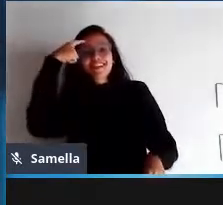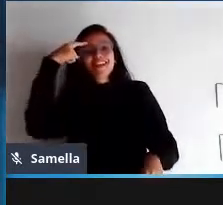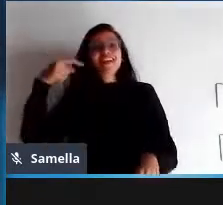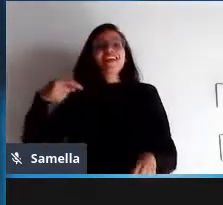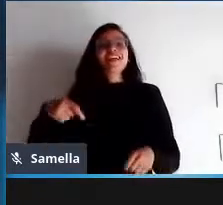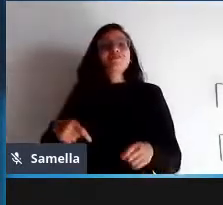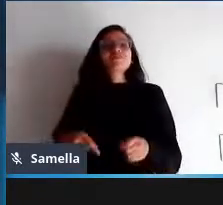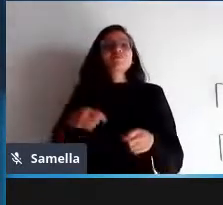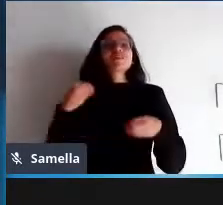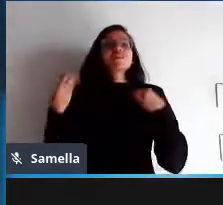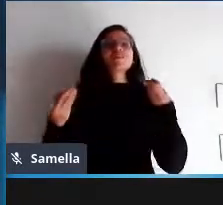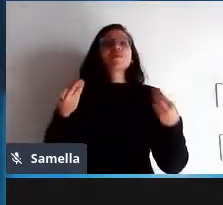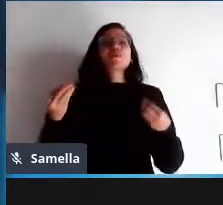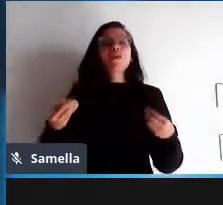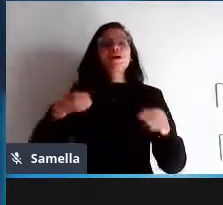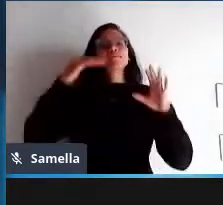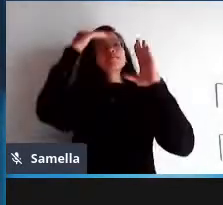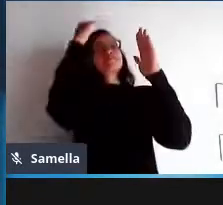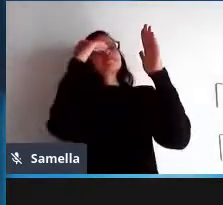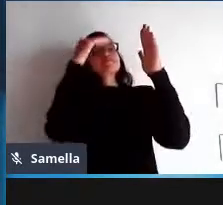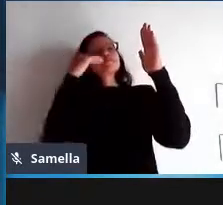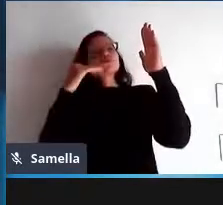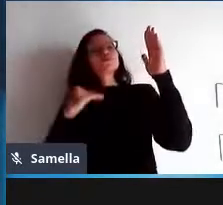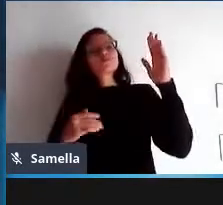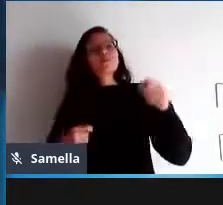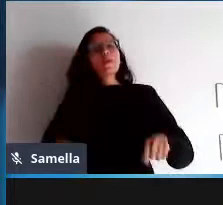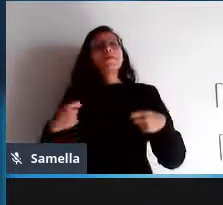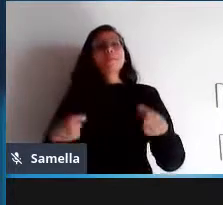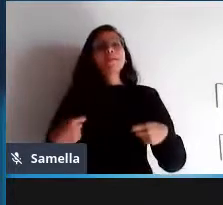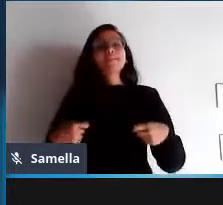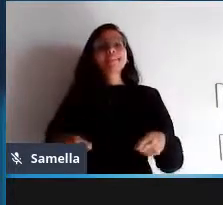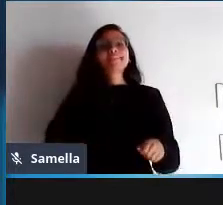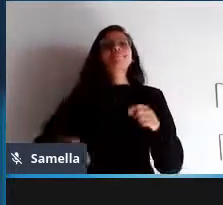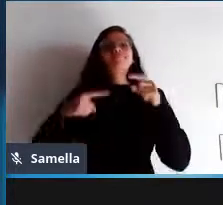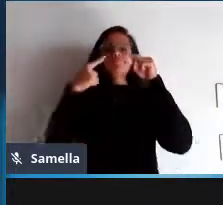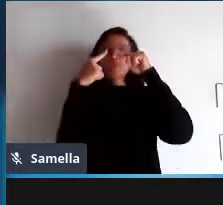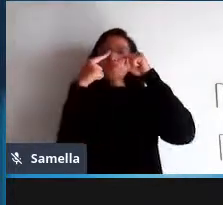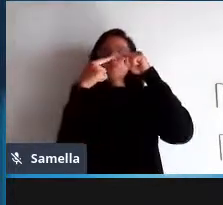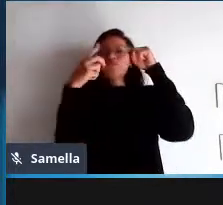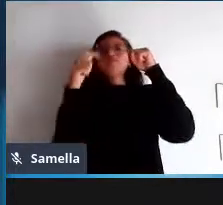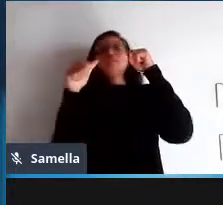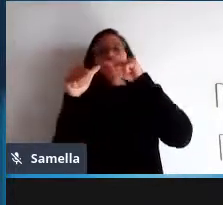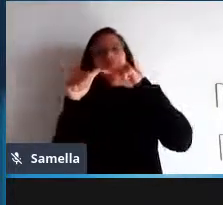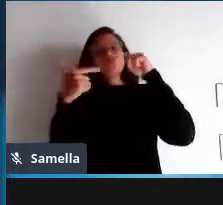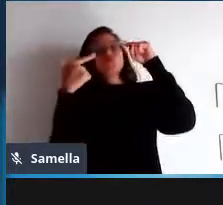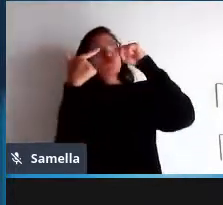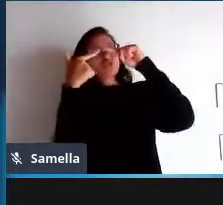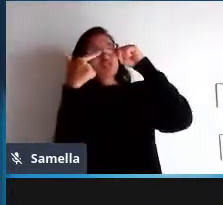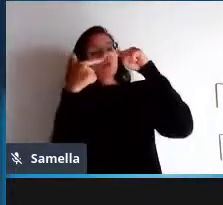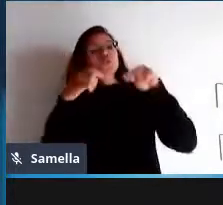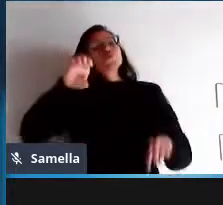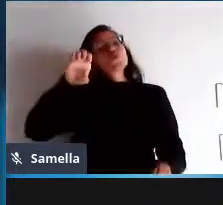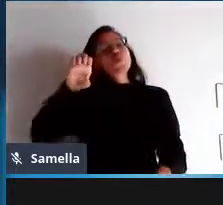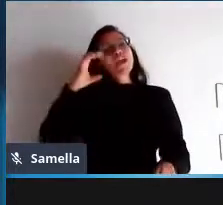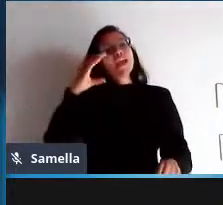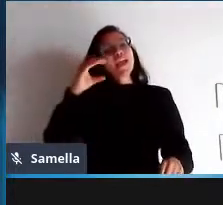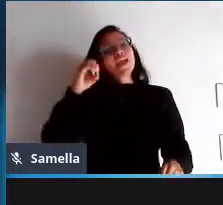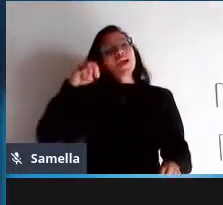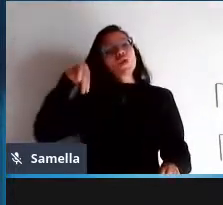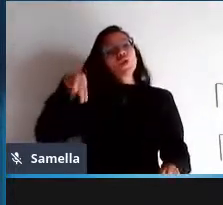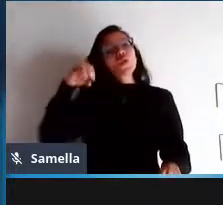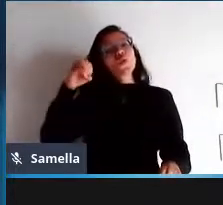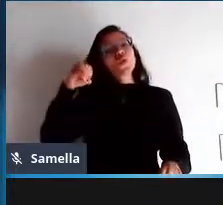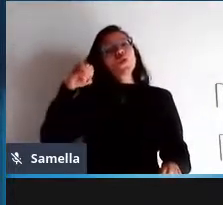tem que ver o software livre do ponto de vista econômico ele é um modelo de desenvolvimento e quando eu falo modelo de